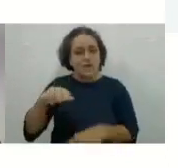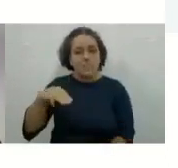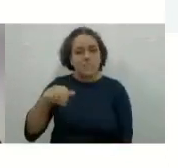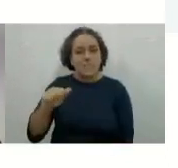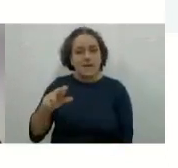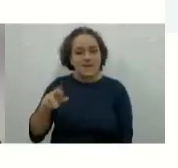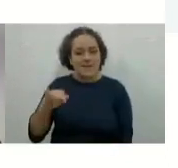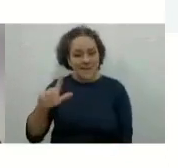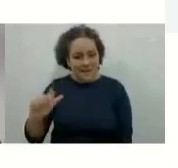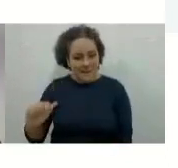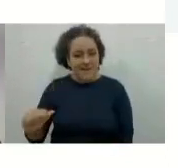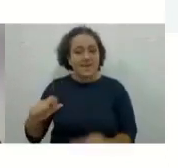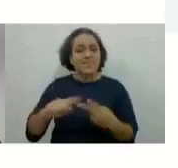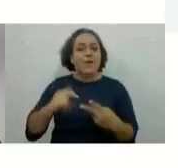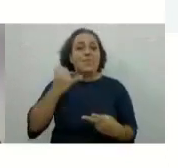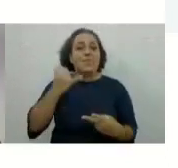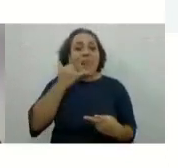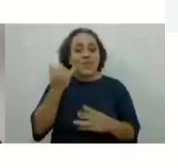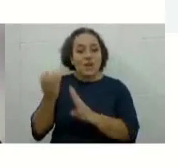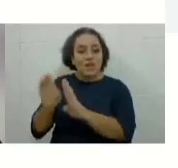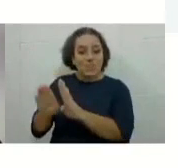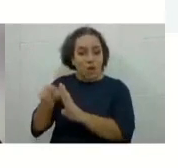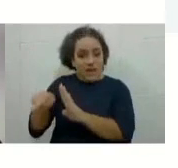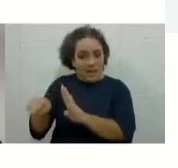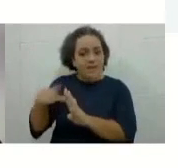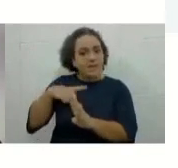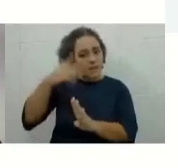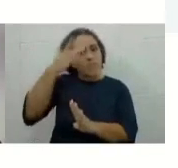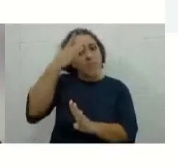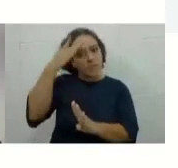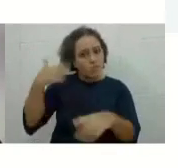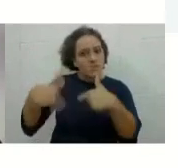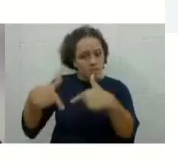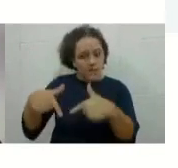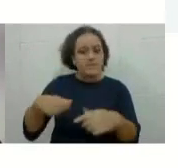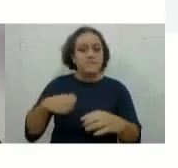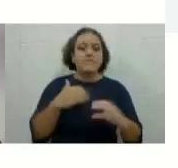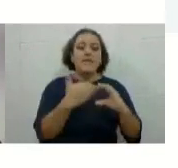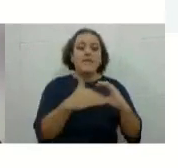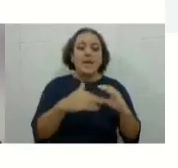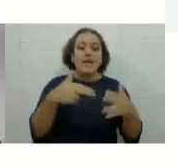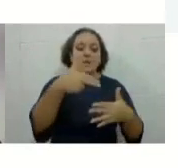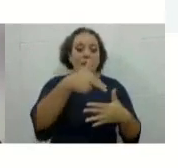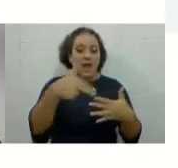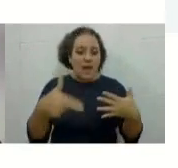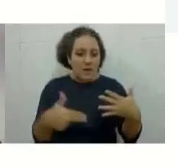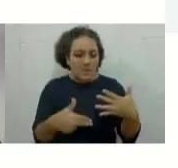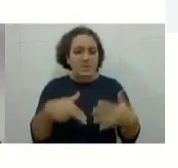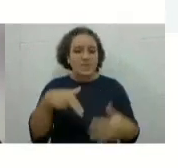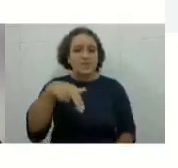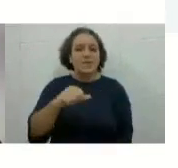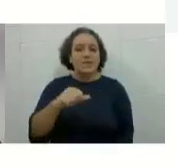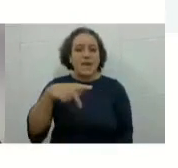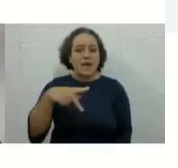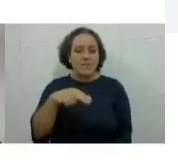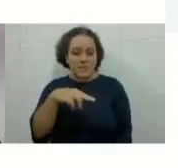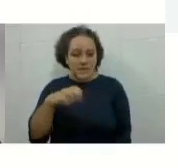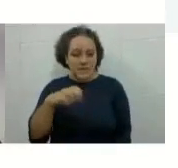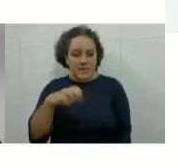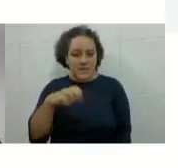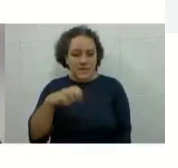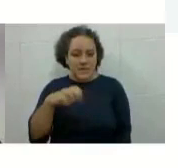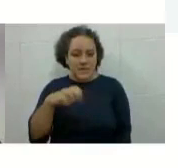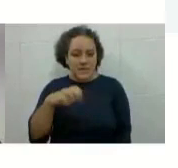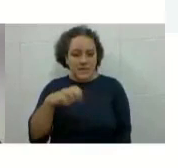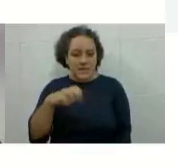trabalhando, o e-mail do Napni, ali tem telefone da sala dos professores, mas que agora não tem ninguém, o e-mail da